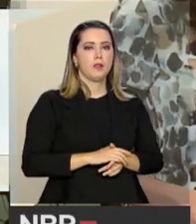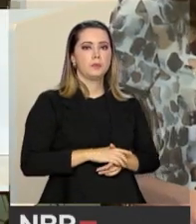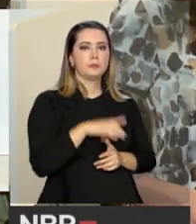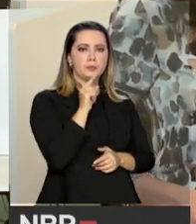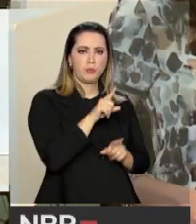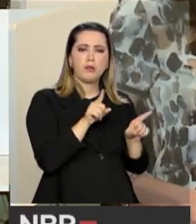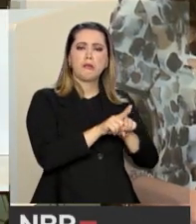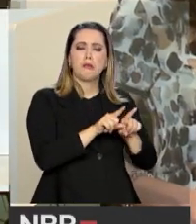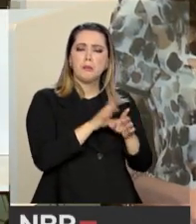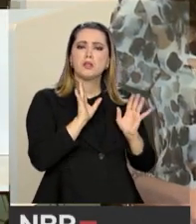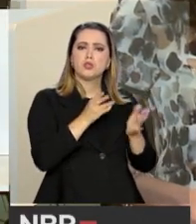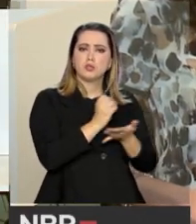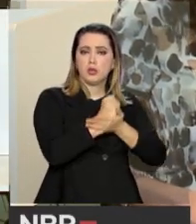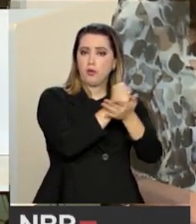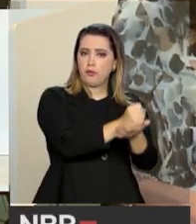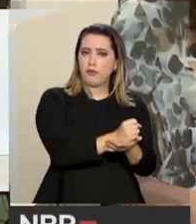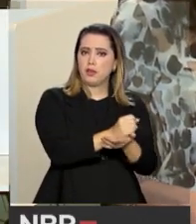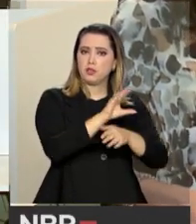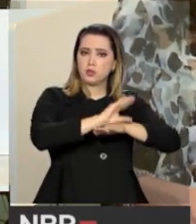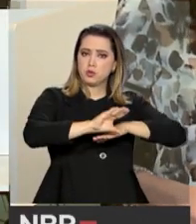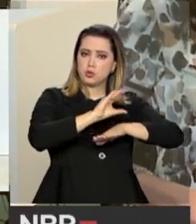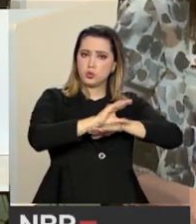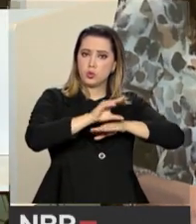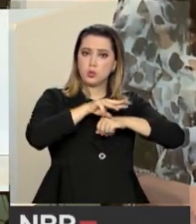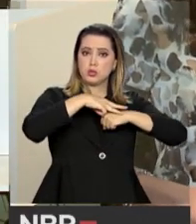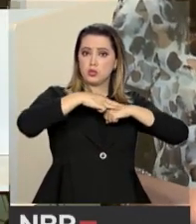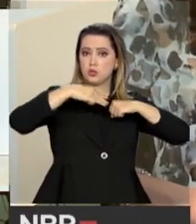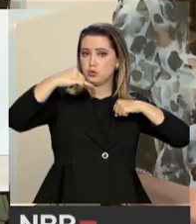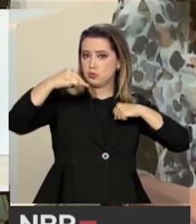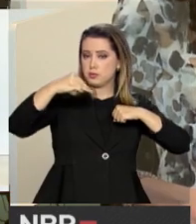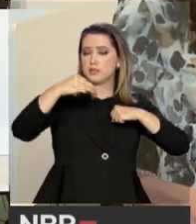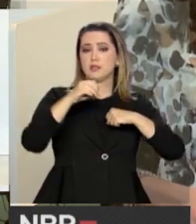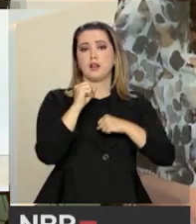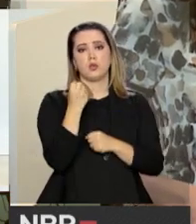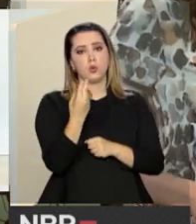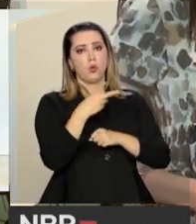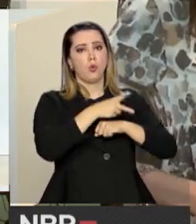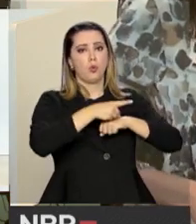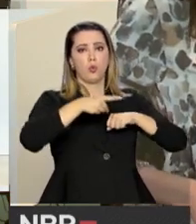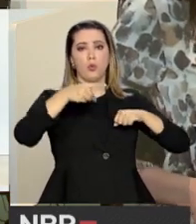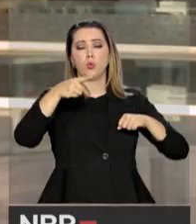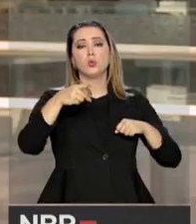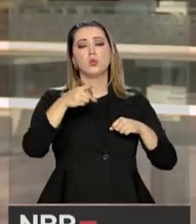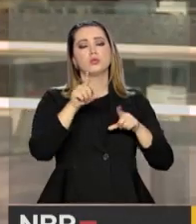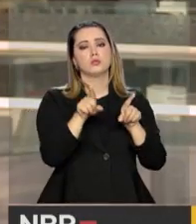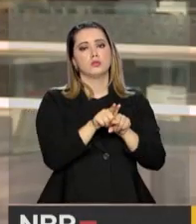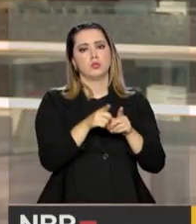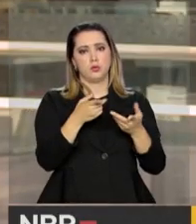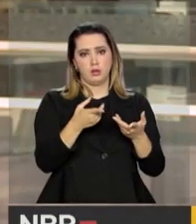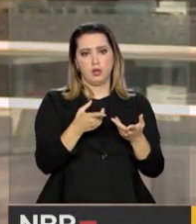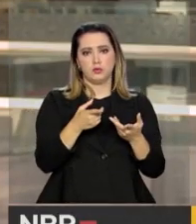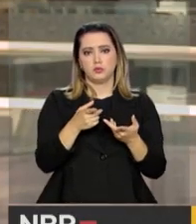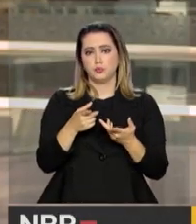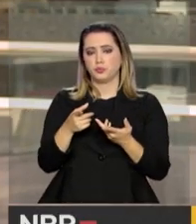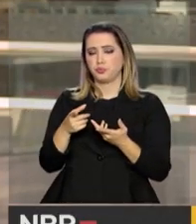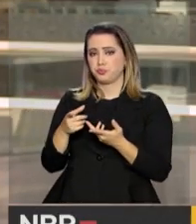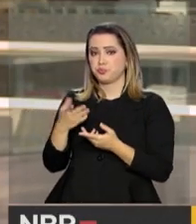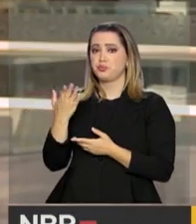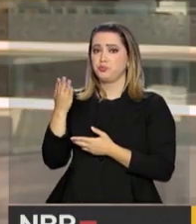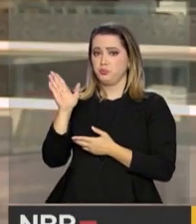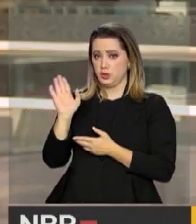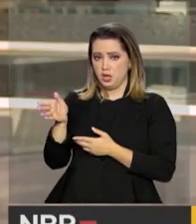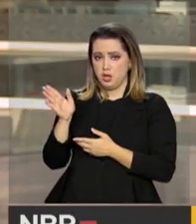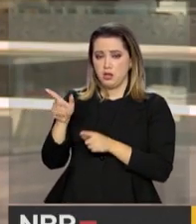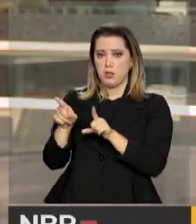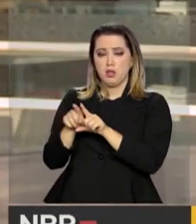também já existe a oferta de cursos de mestrado, doutorado, ou seja, pós-graduação em estrito senso? A estrito senso, no país, ela é